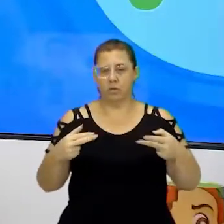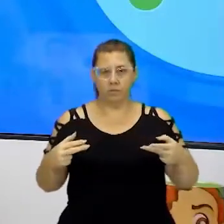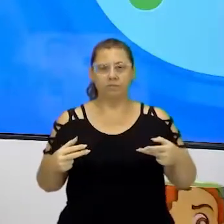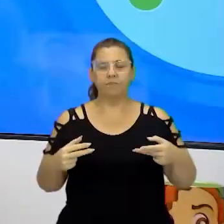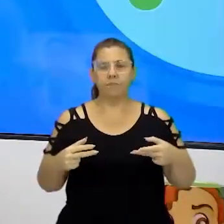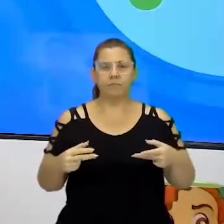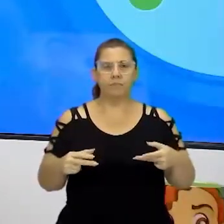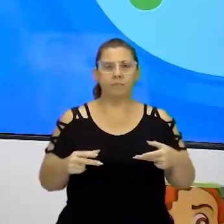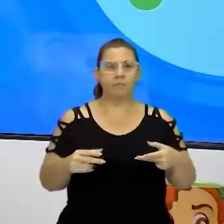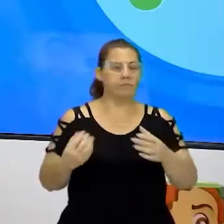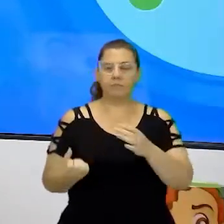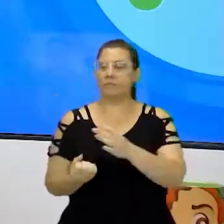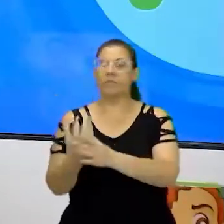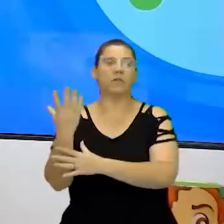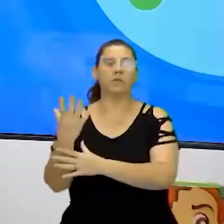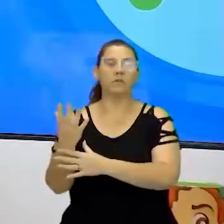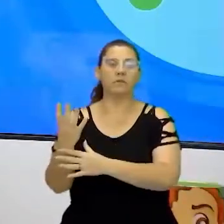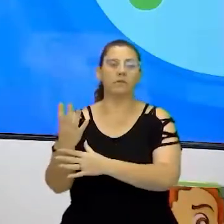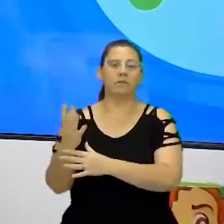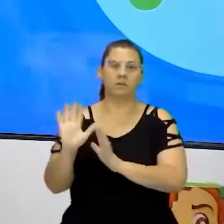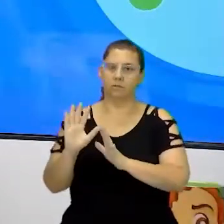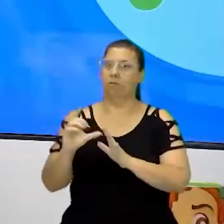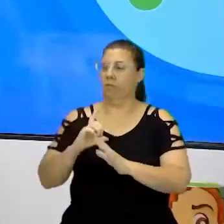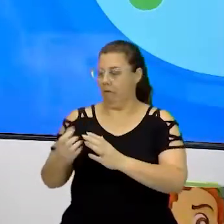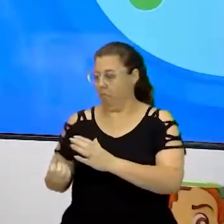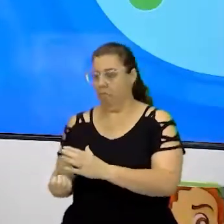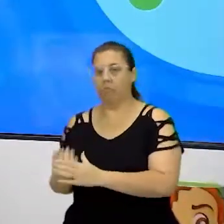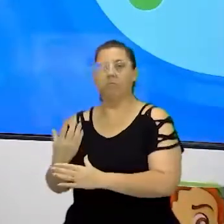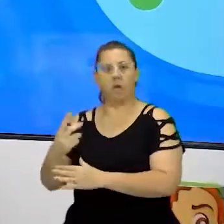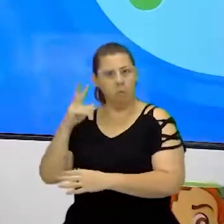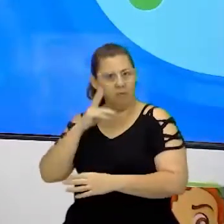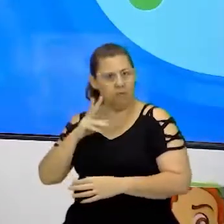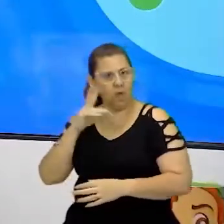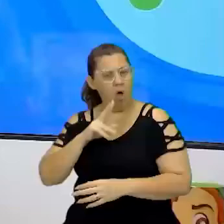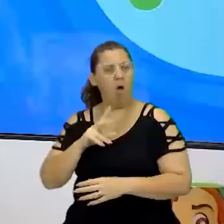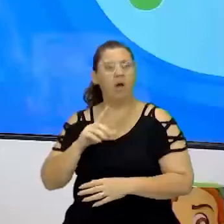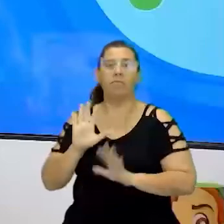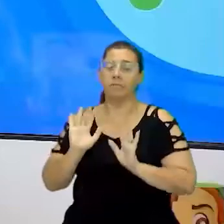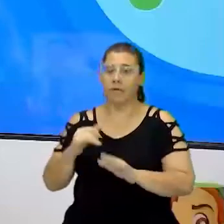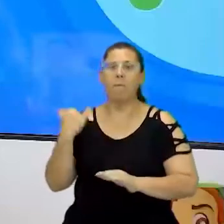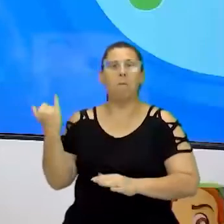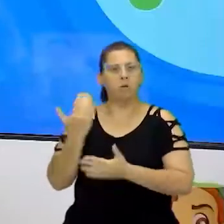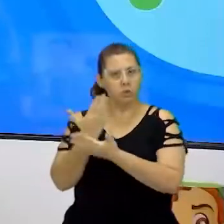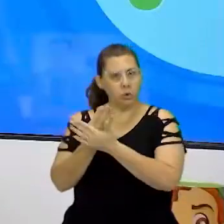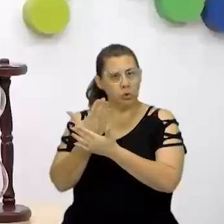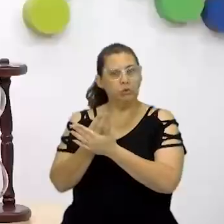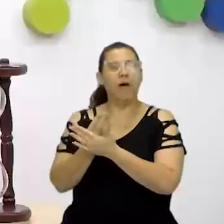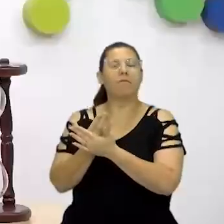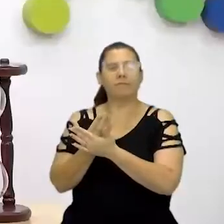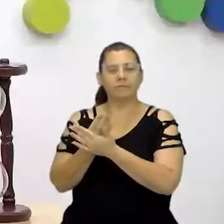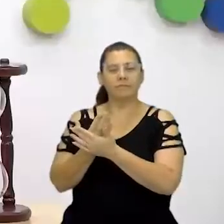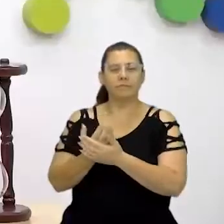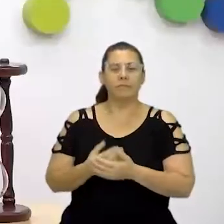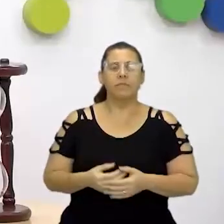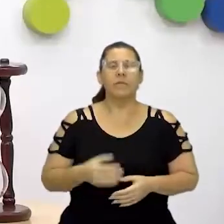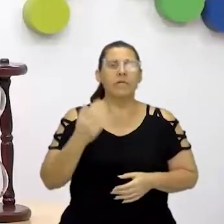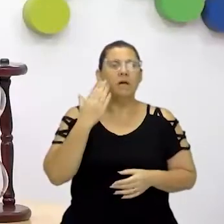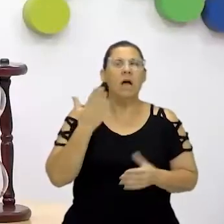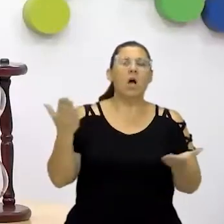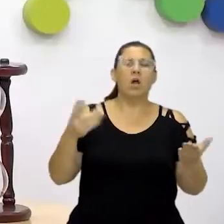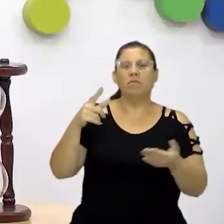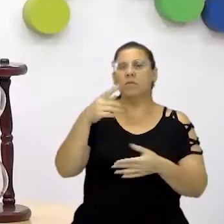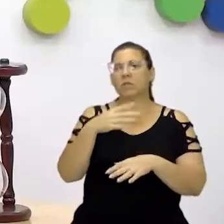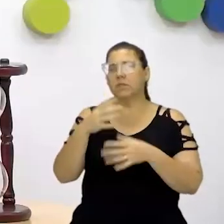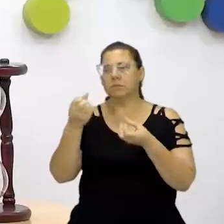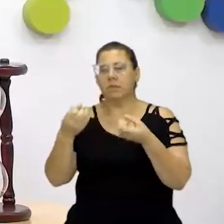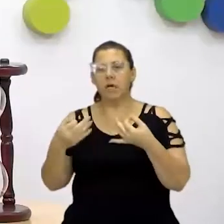simplesmente não surgem do nada, elas têm uma origem. Exatamente. Por isso que é importante a gente estudar a história, né? E sabe que até agora você, falando